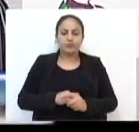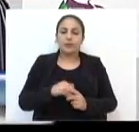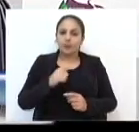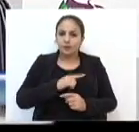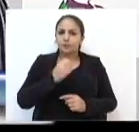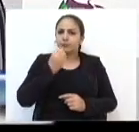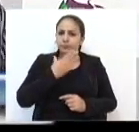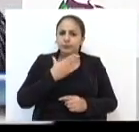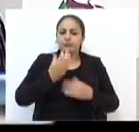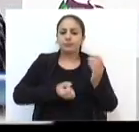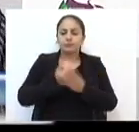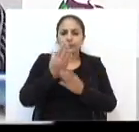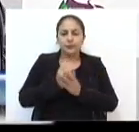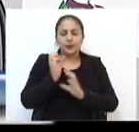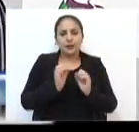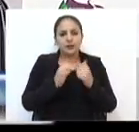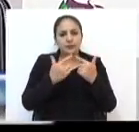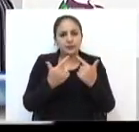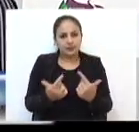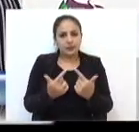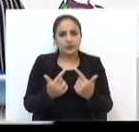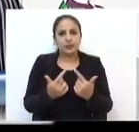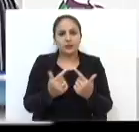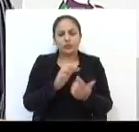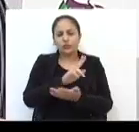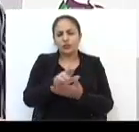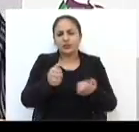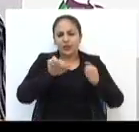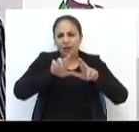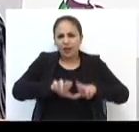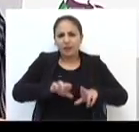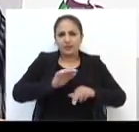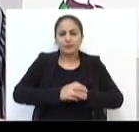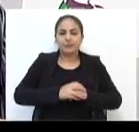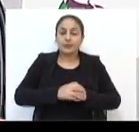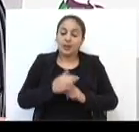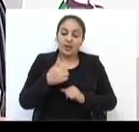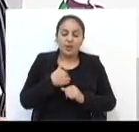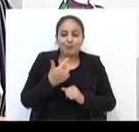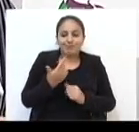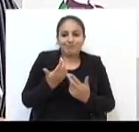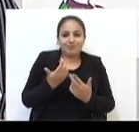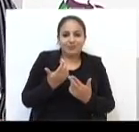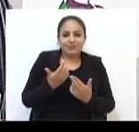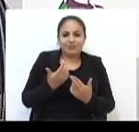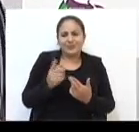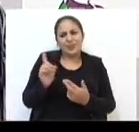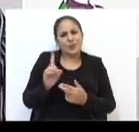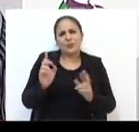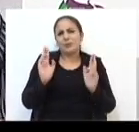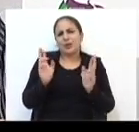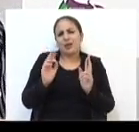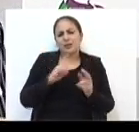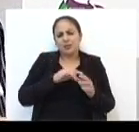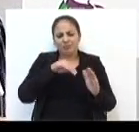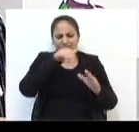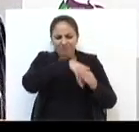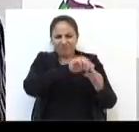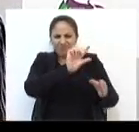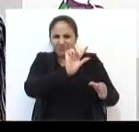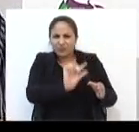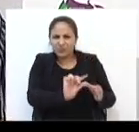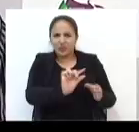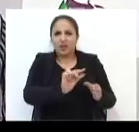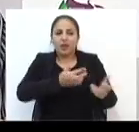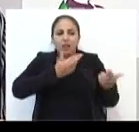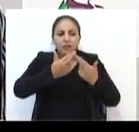comunidade, com ações, com intervenções em várias áreas. E não esperava ficar com uma votação tão